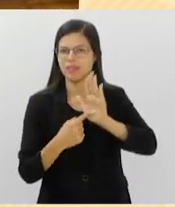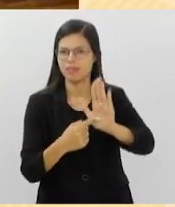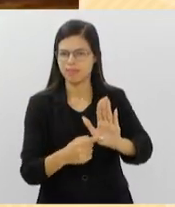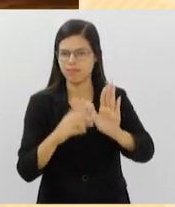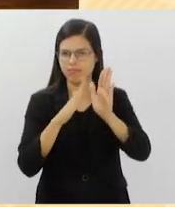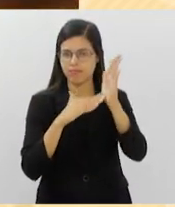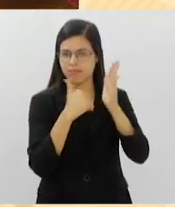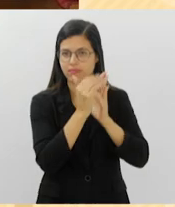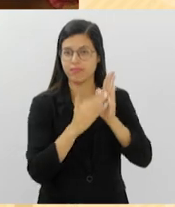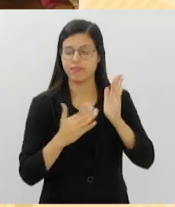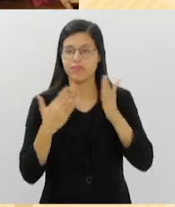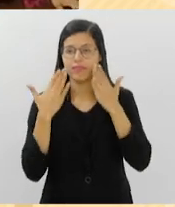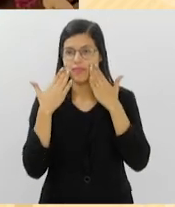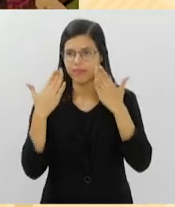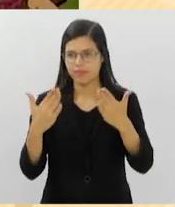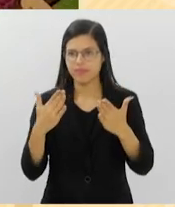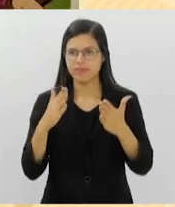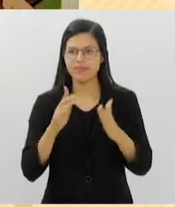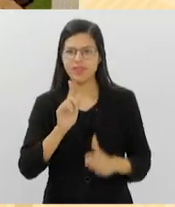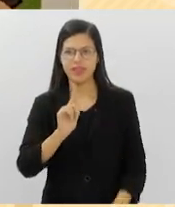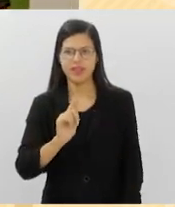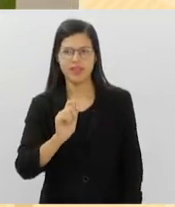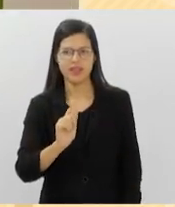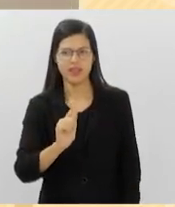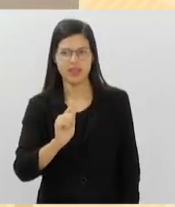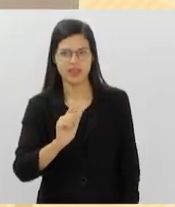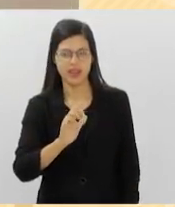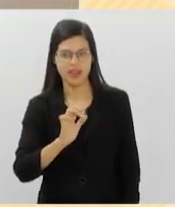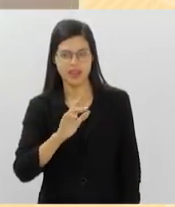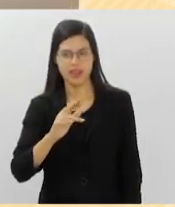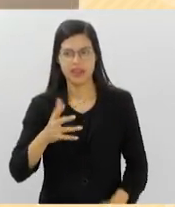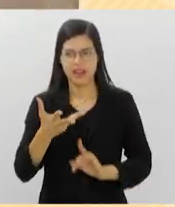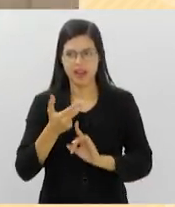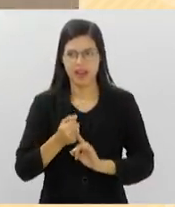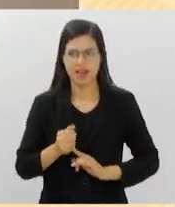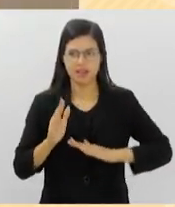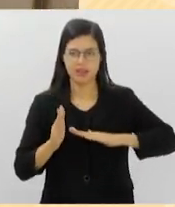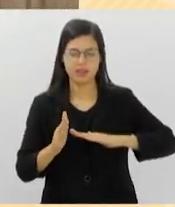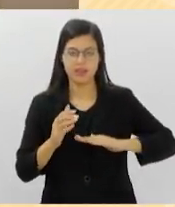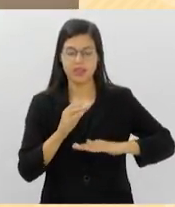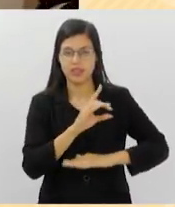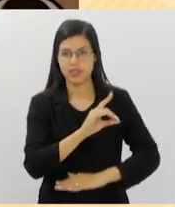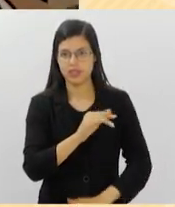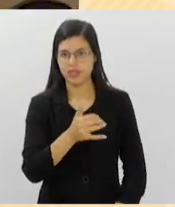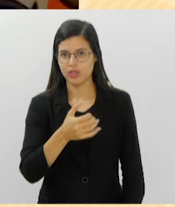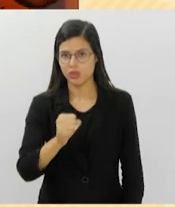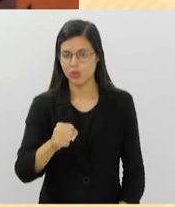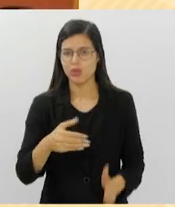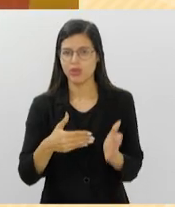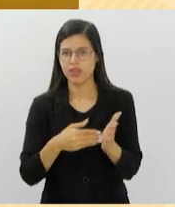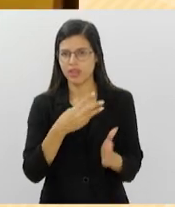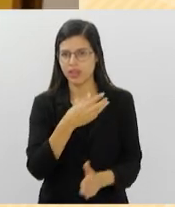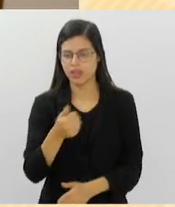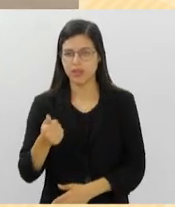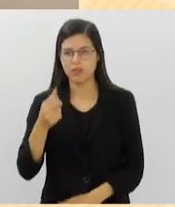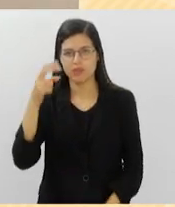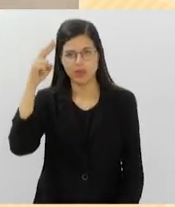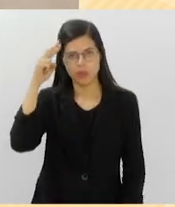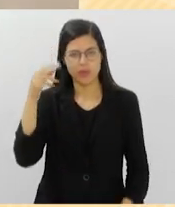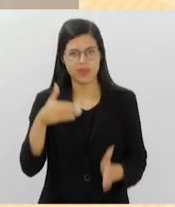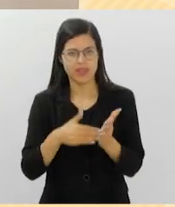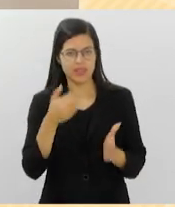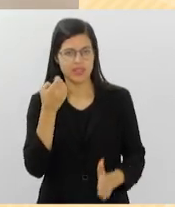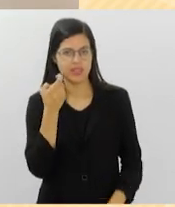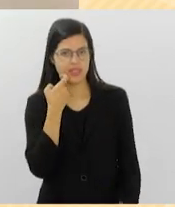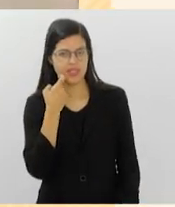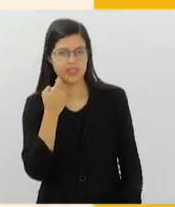ficam expostas na Real Galeria de Arte Contemporânea, do dia 18 ao dia 31 de outubro, de segunda à sexta-feira, entre